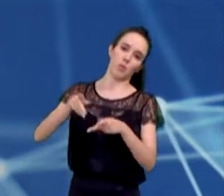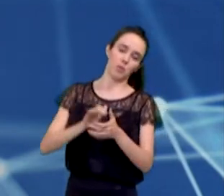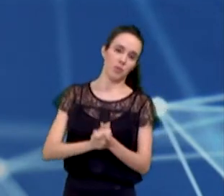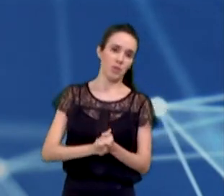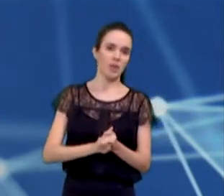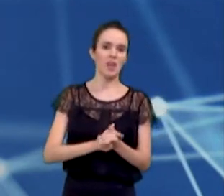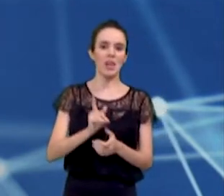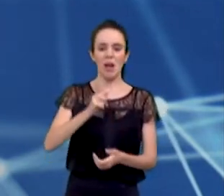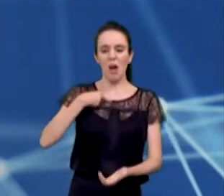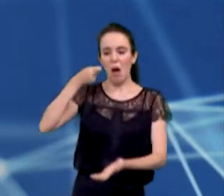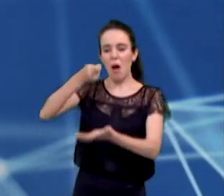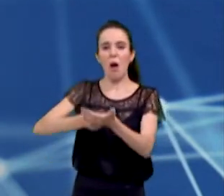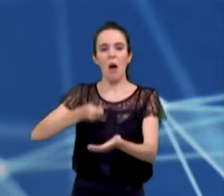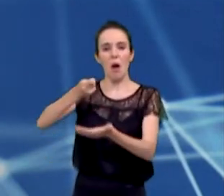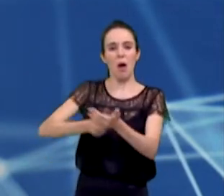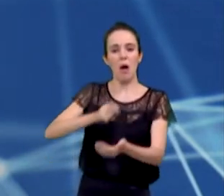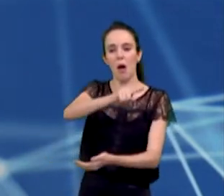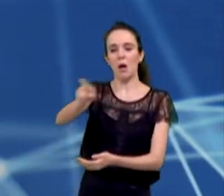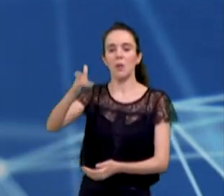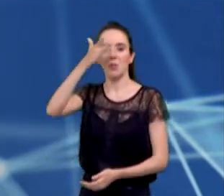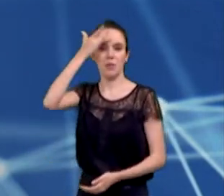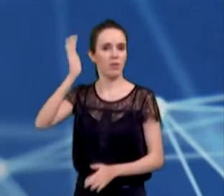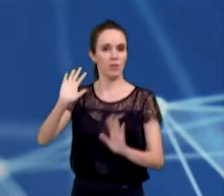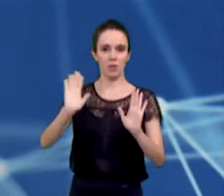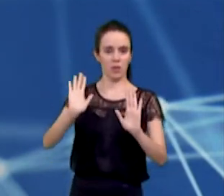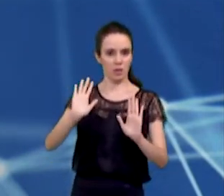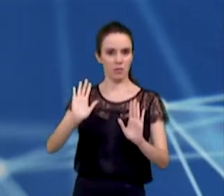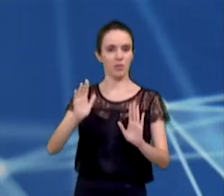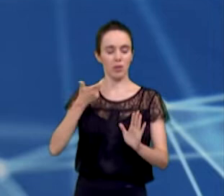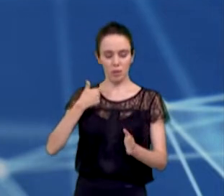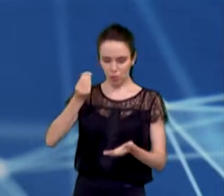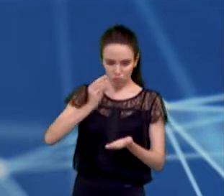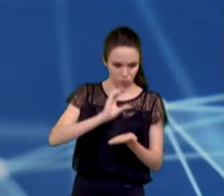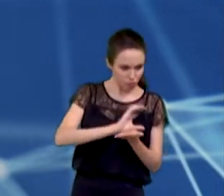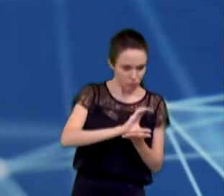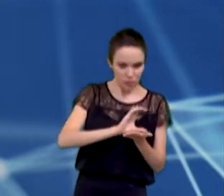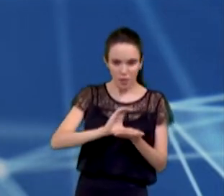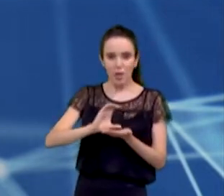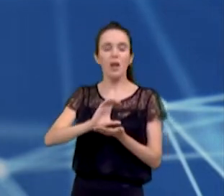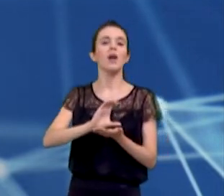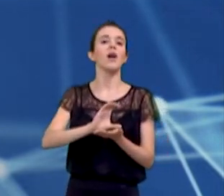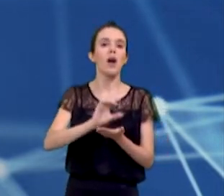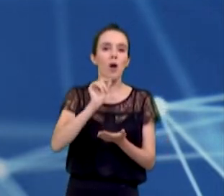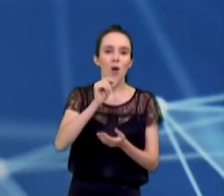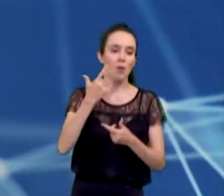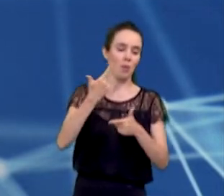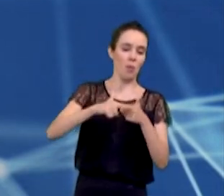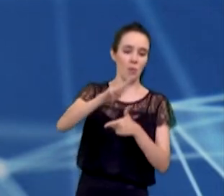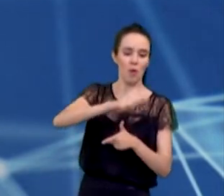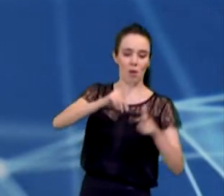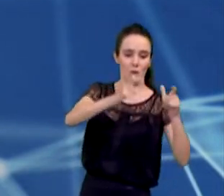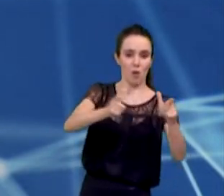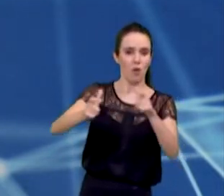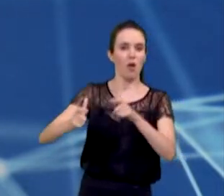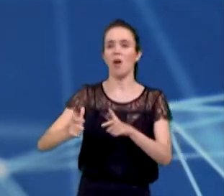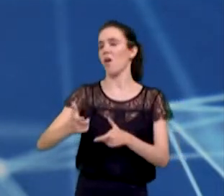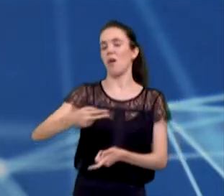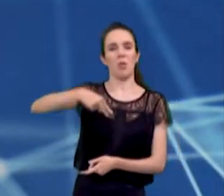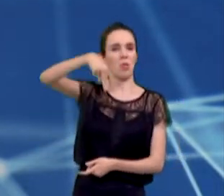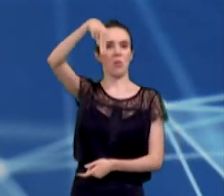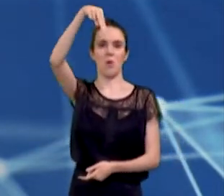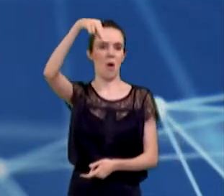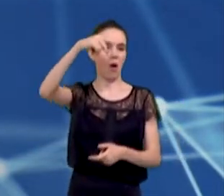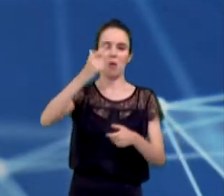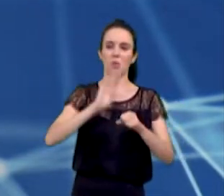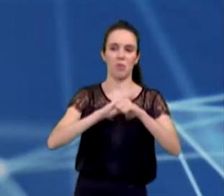dos moradores. Nós precisamos, por exemplo, começar a destinar recursos para resolver os problemas das áreas de risco de nossa cidade, seja na Zona Norte, seja em